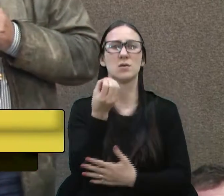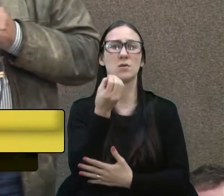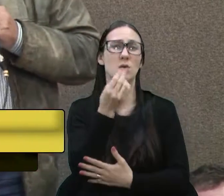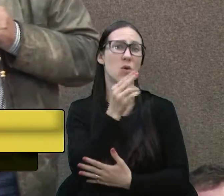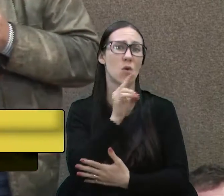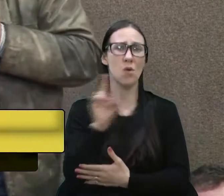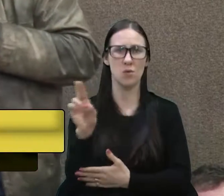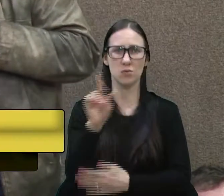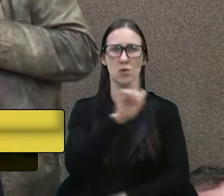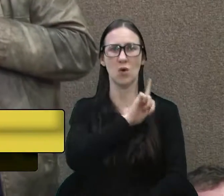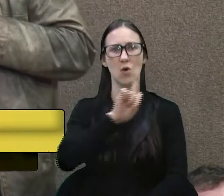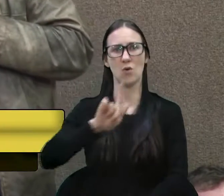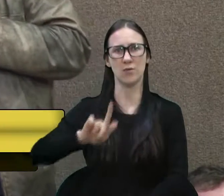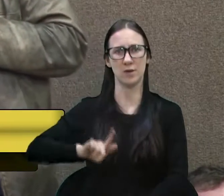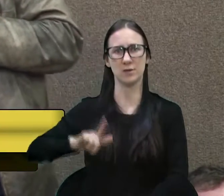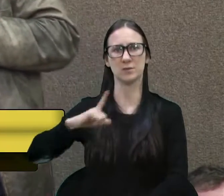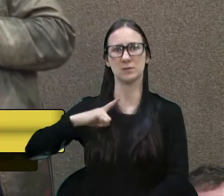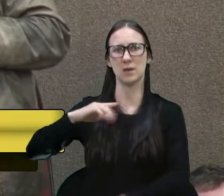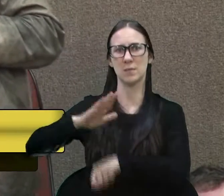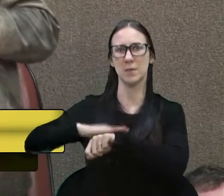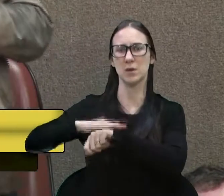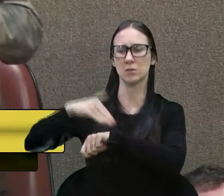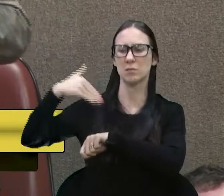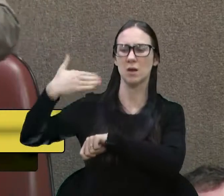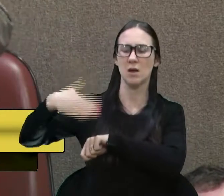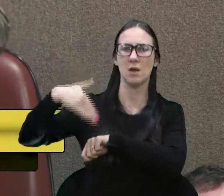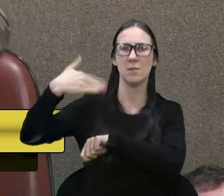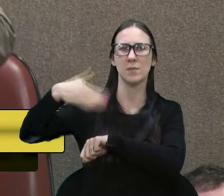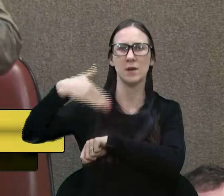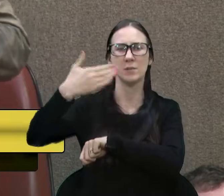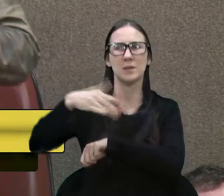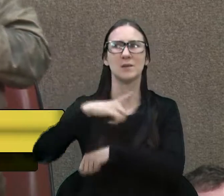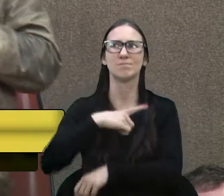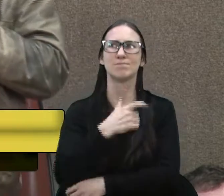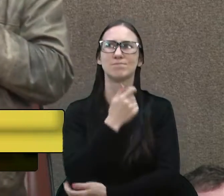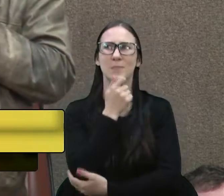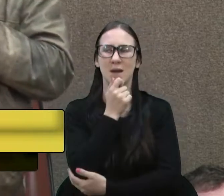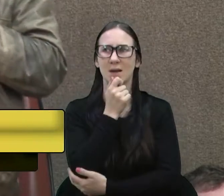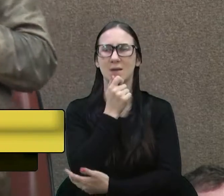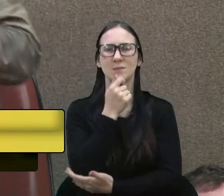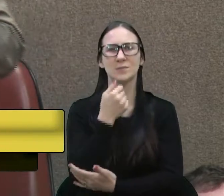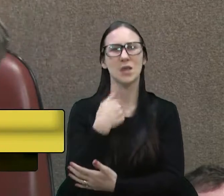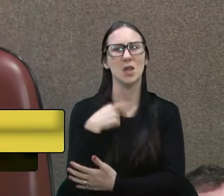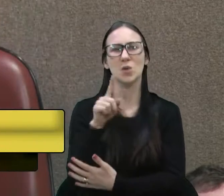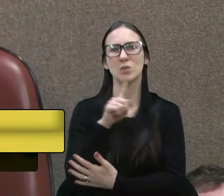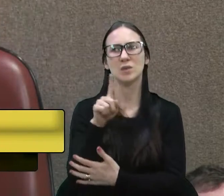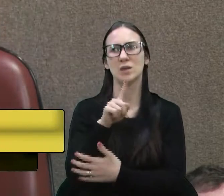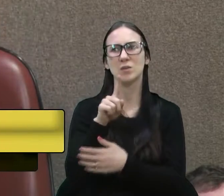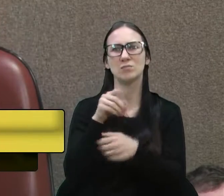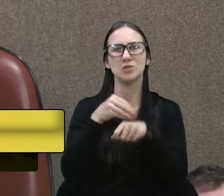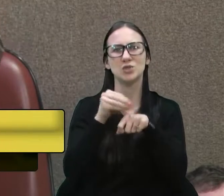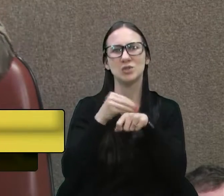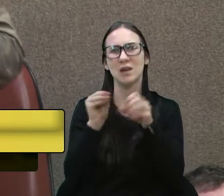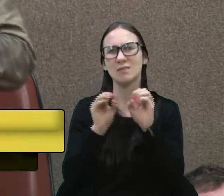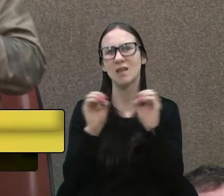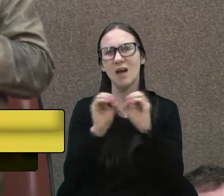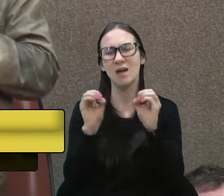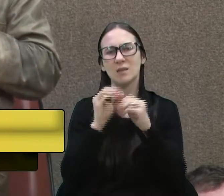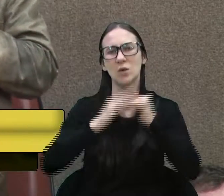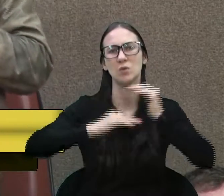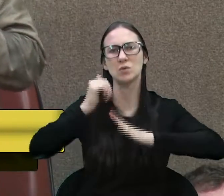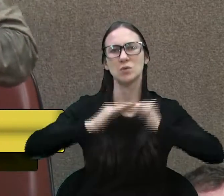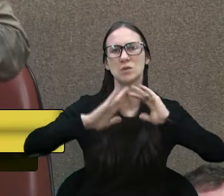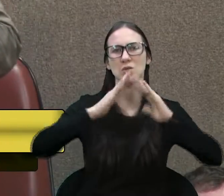governo e nós vamos dizer assim, bah, não fiz nem indicação para construir uma escola, construir uma